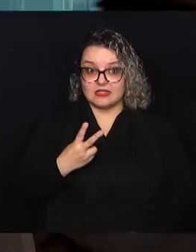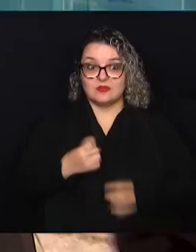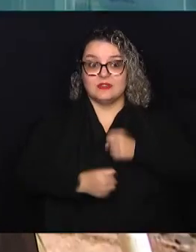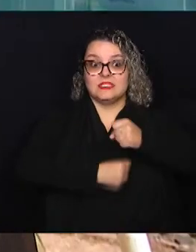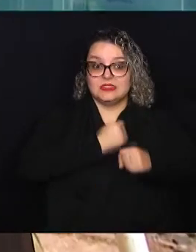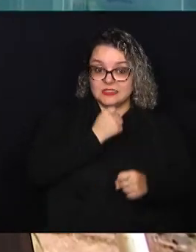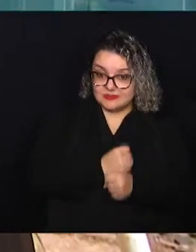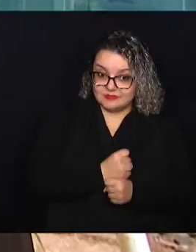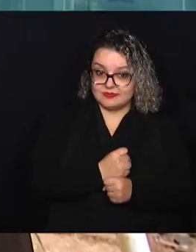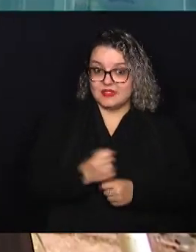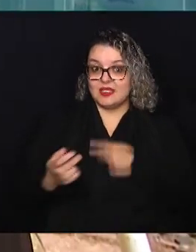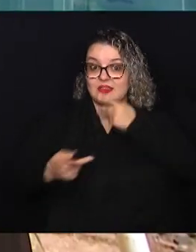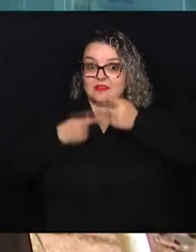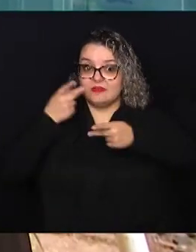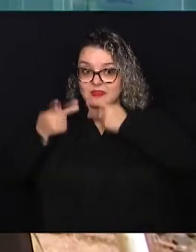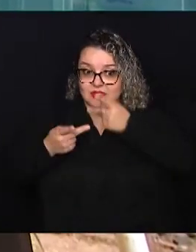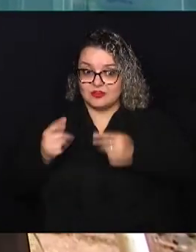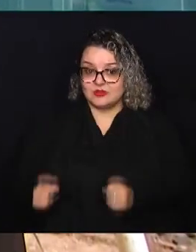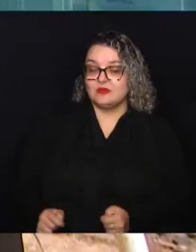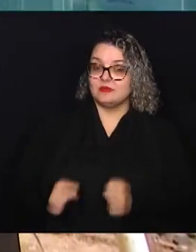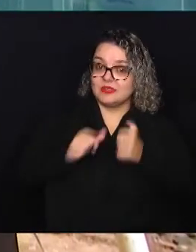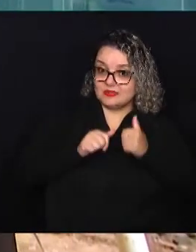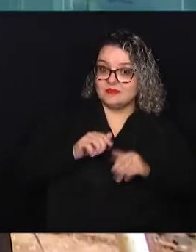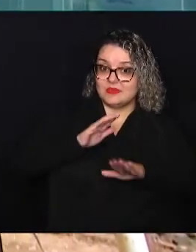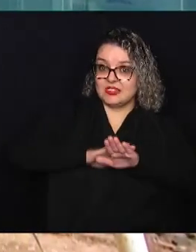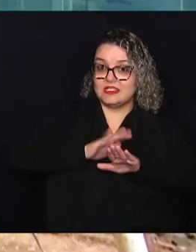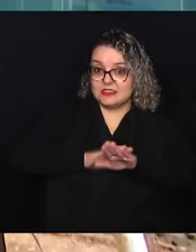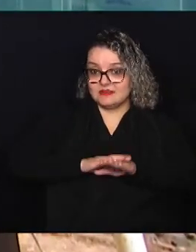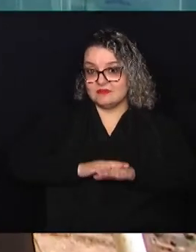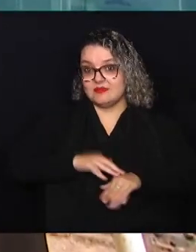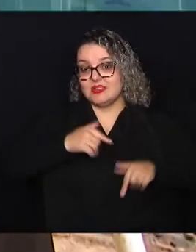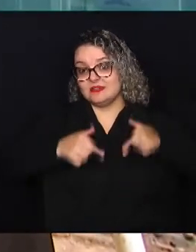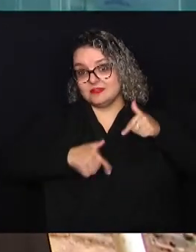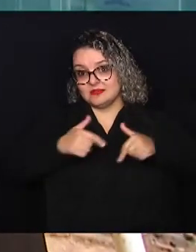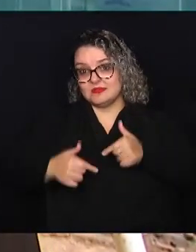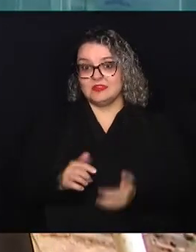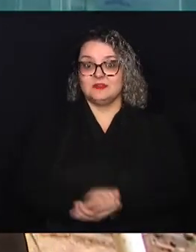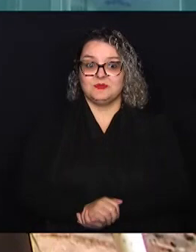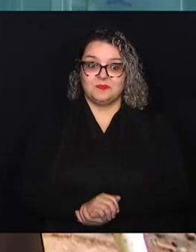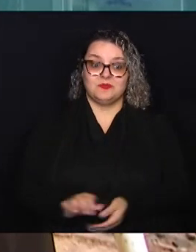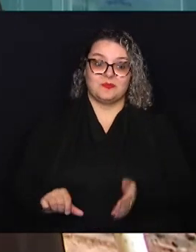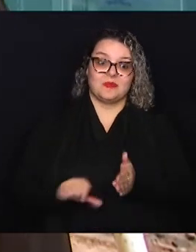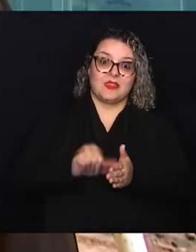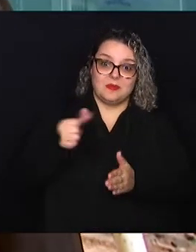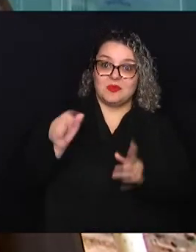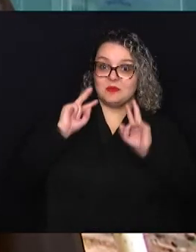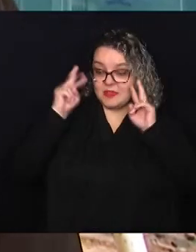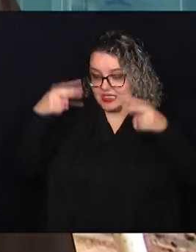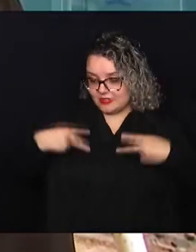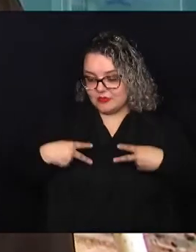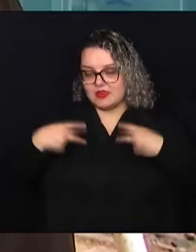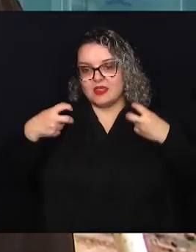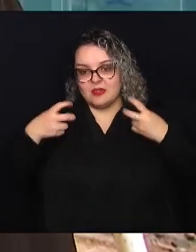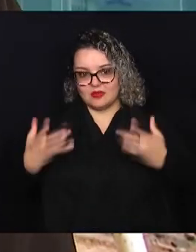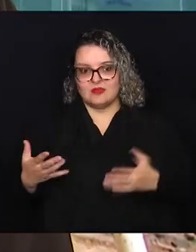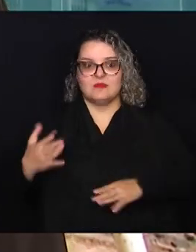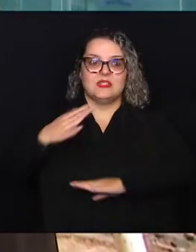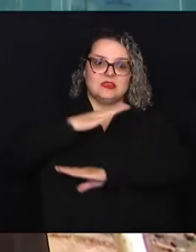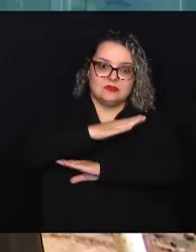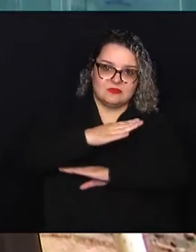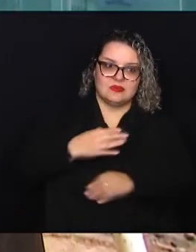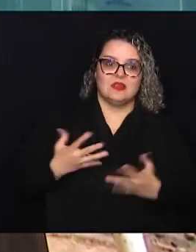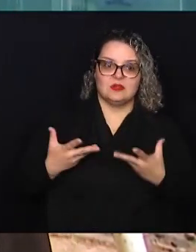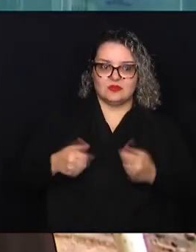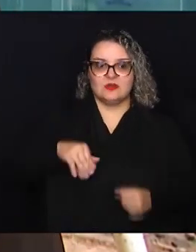e comentou sobre os benefícios da ação para os trabalhadores Primeiro ter o reconhecimento da casa aos